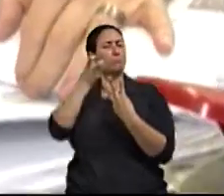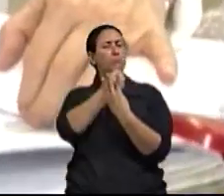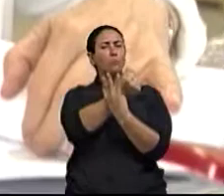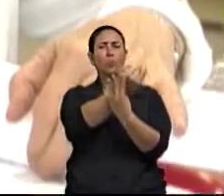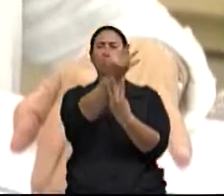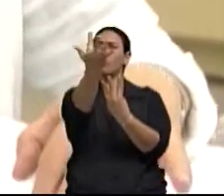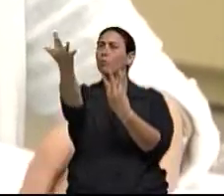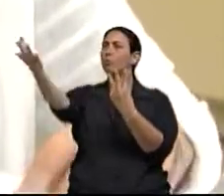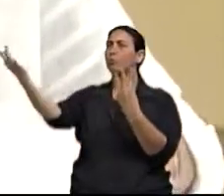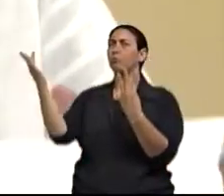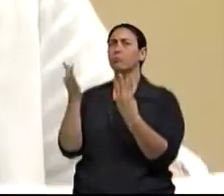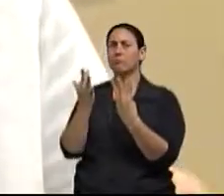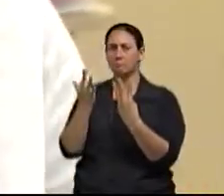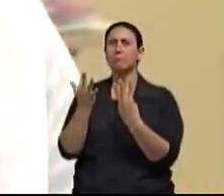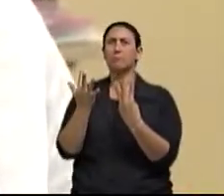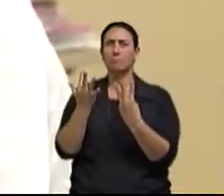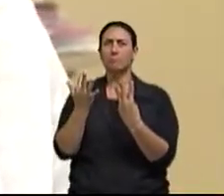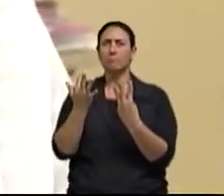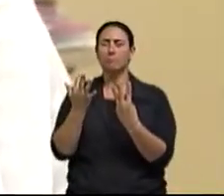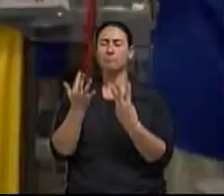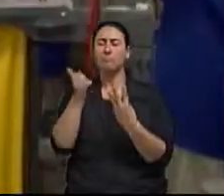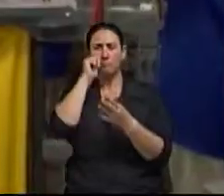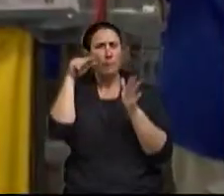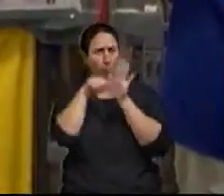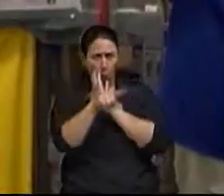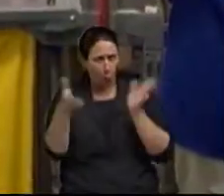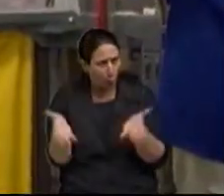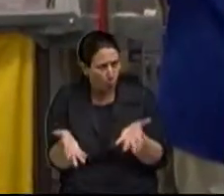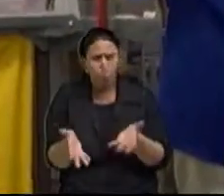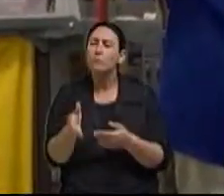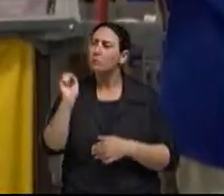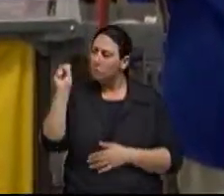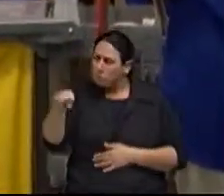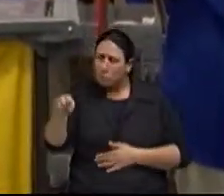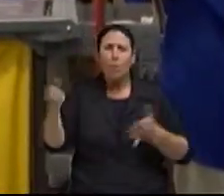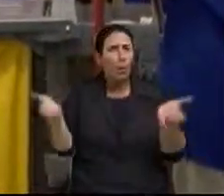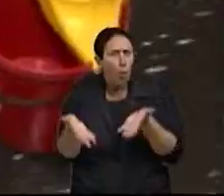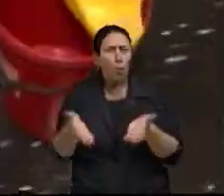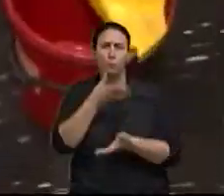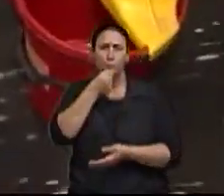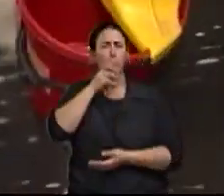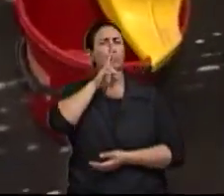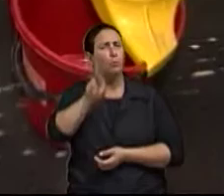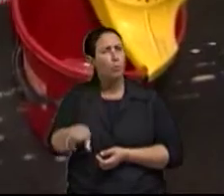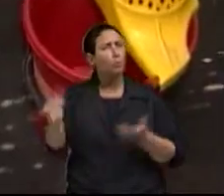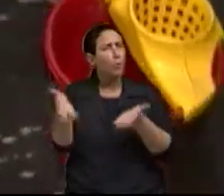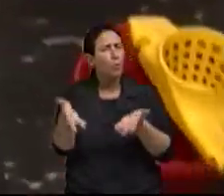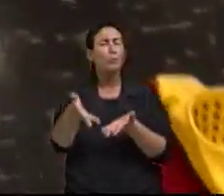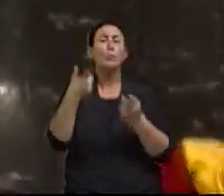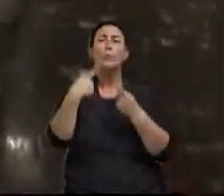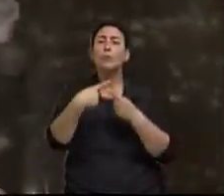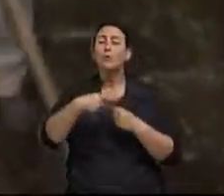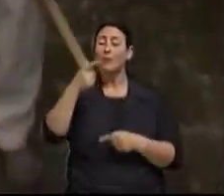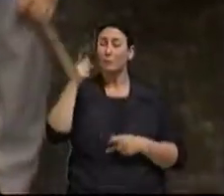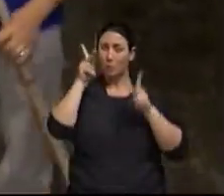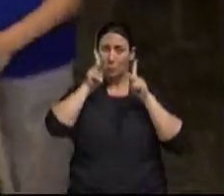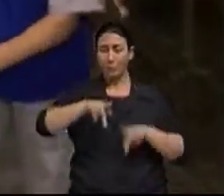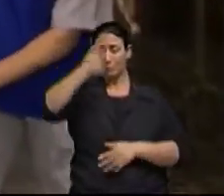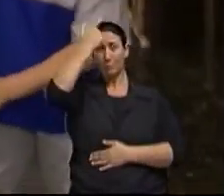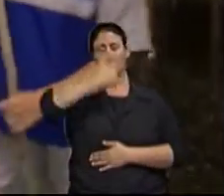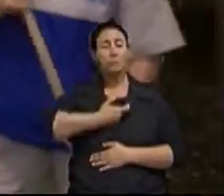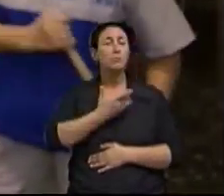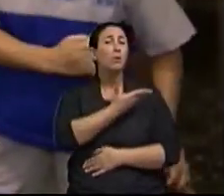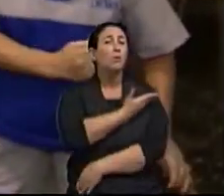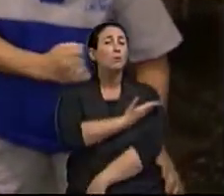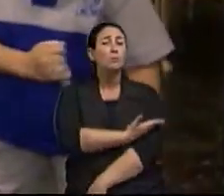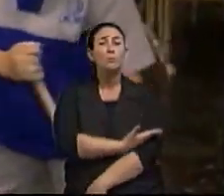conseguem se aposentar. Isso hoje. Hoje. Hoje. Hoje. Isso é triste porque a pessoa trabalha a vida inteira